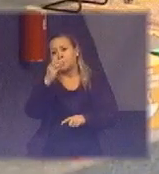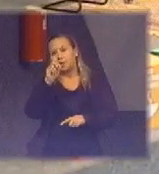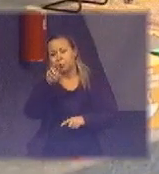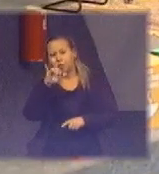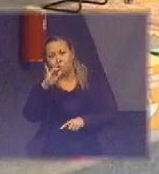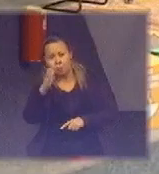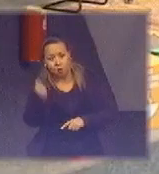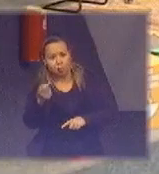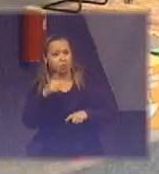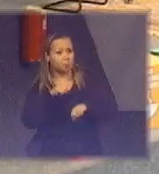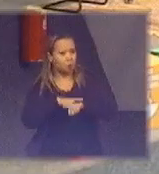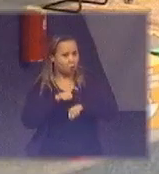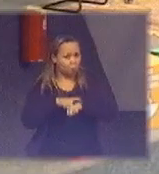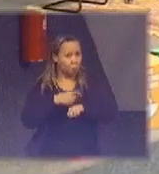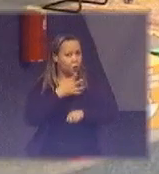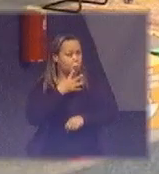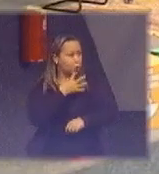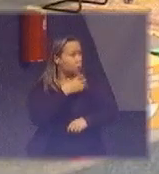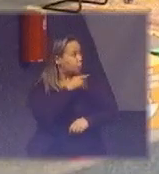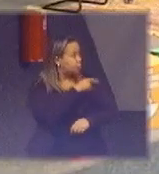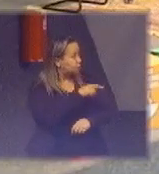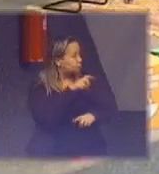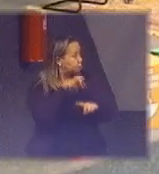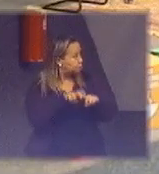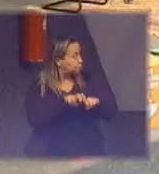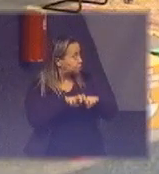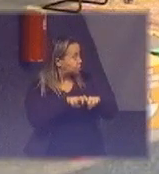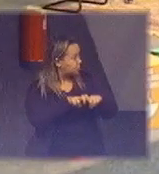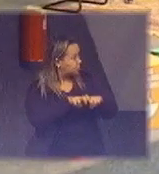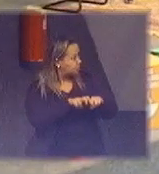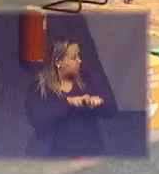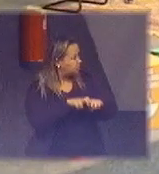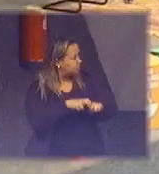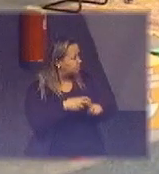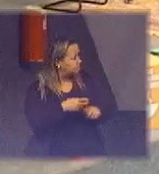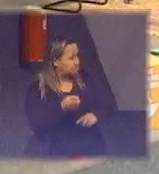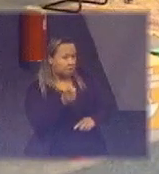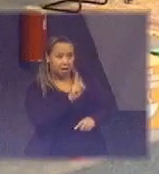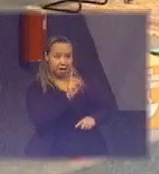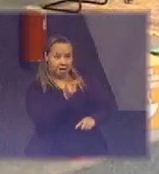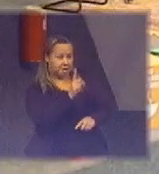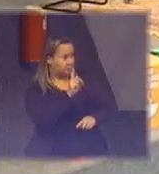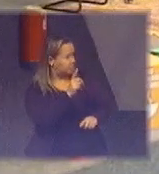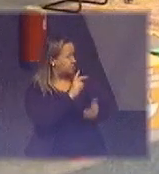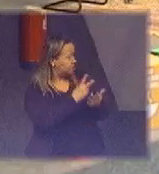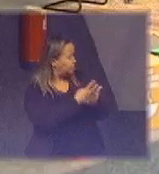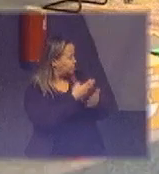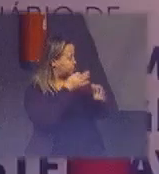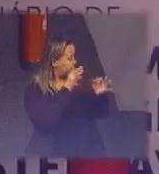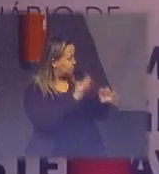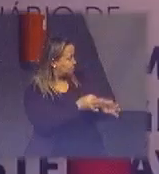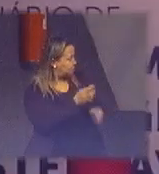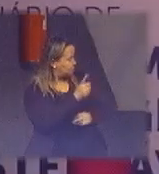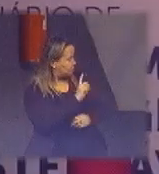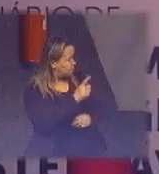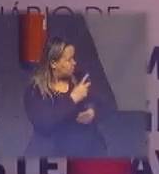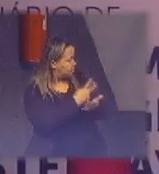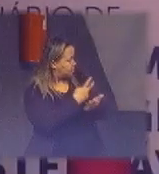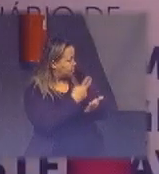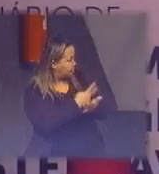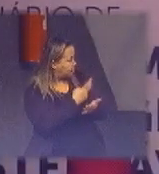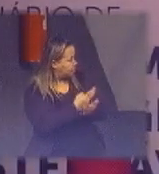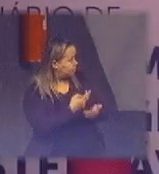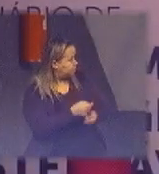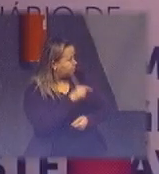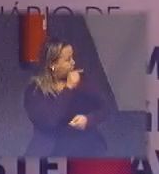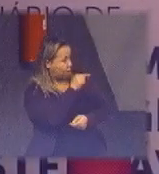inadequada para a idade, para a constituição física dela, e, por conta disso, ela tinha dificuldades